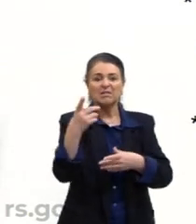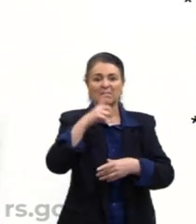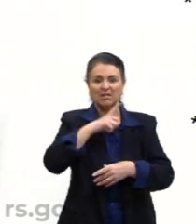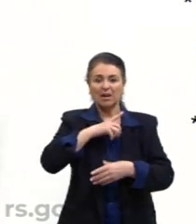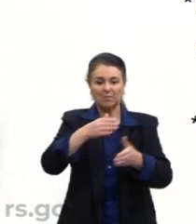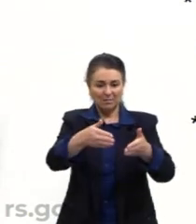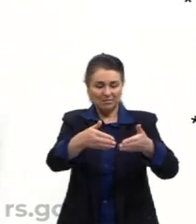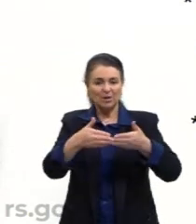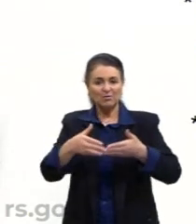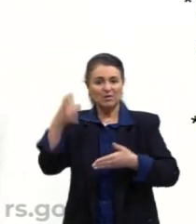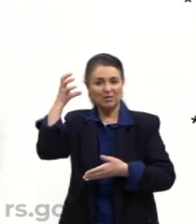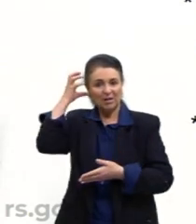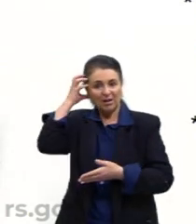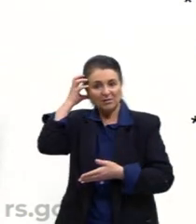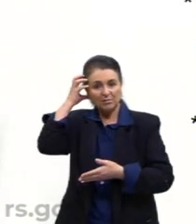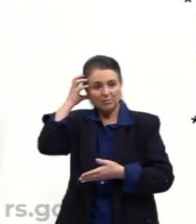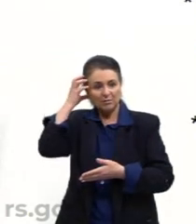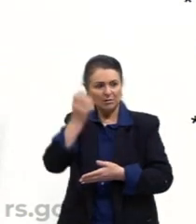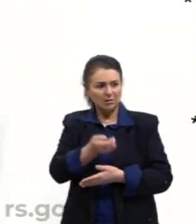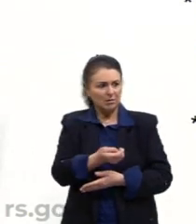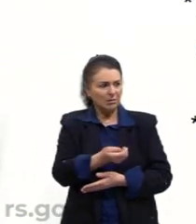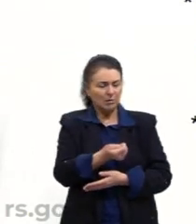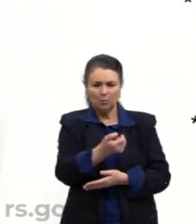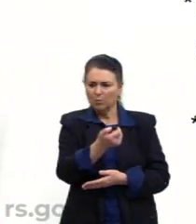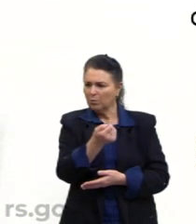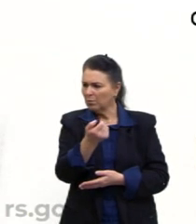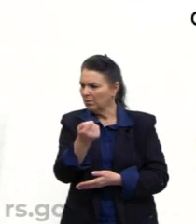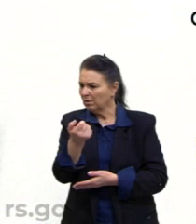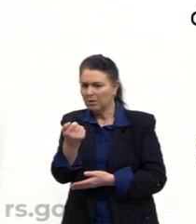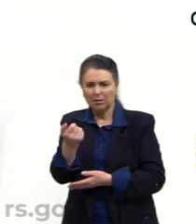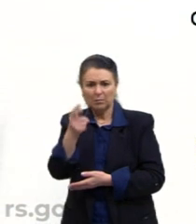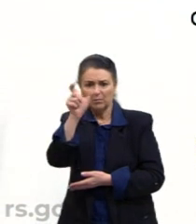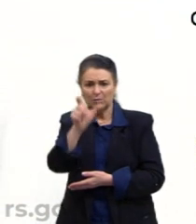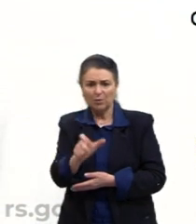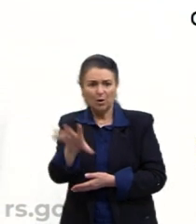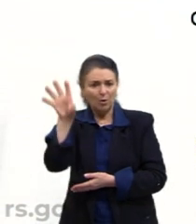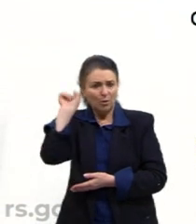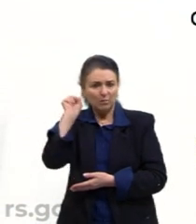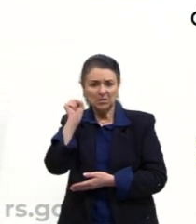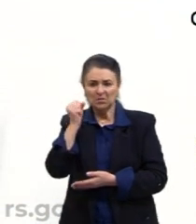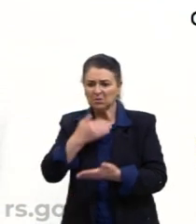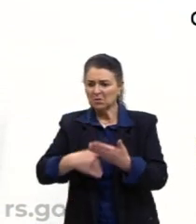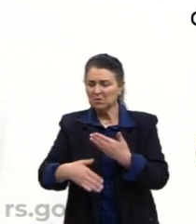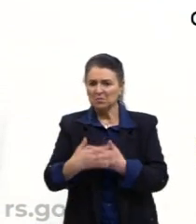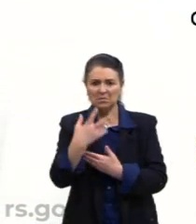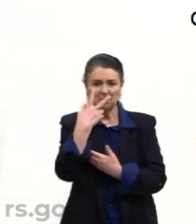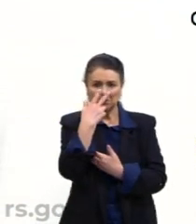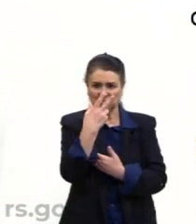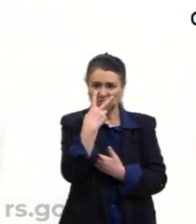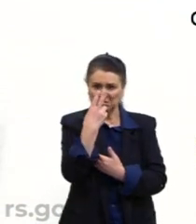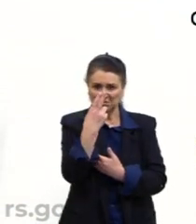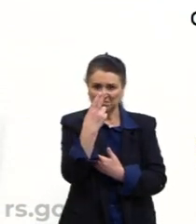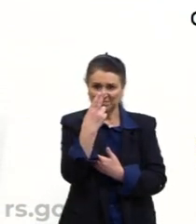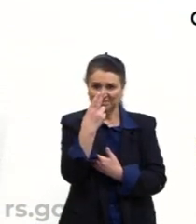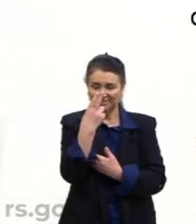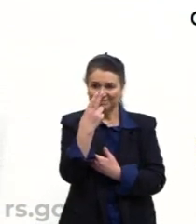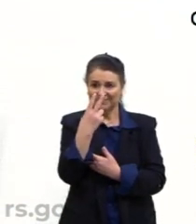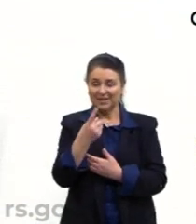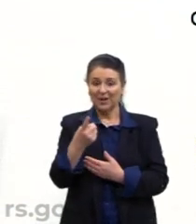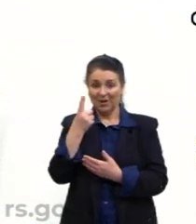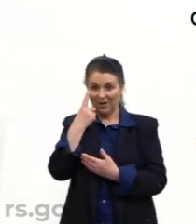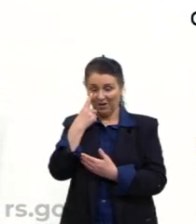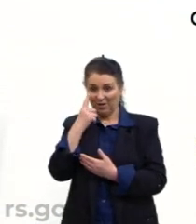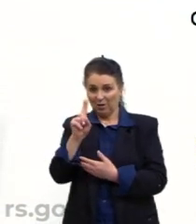a maioria das pessoas ouvem. Claro que existem esses movimentos de resistência, com certeza, né? Olha só,